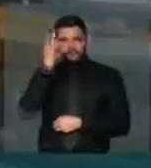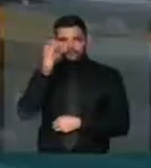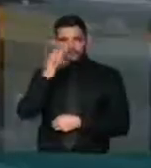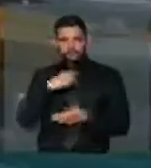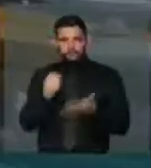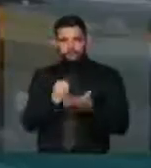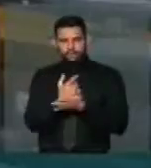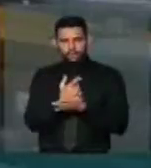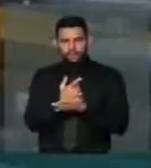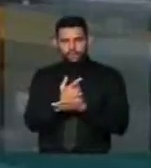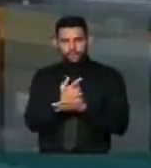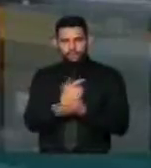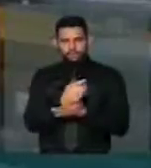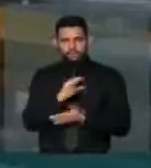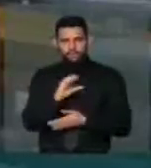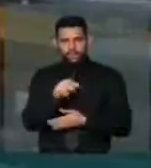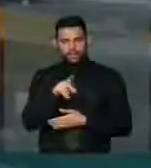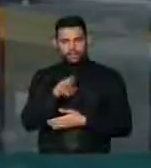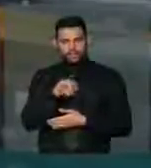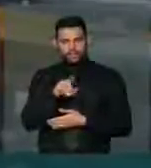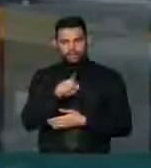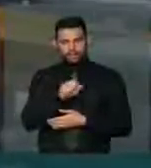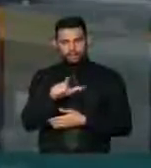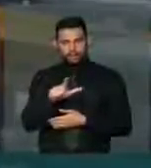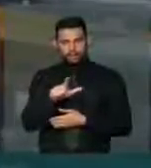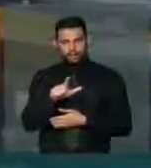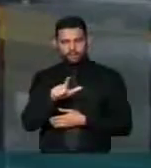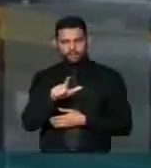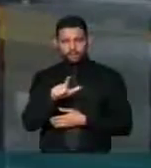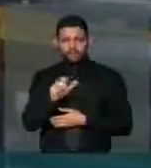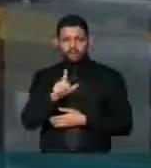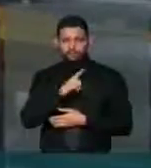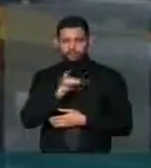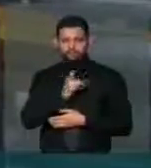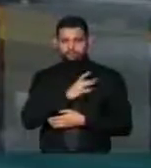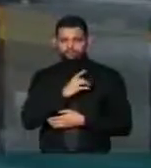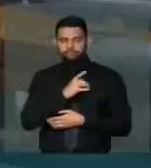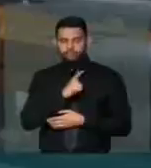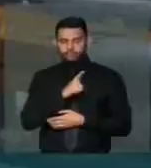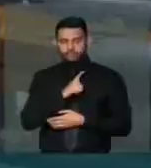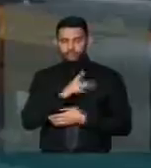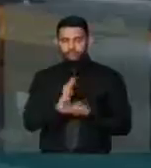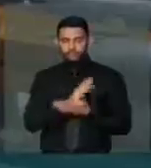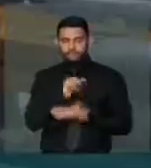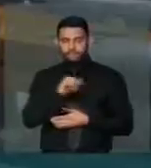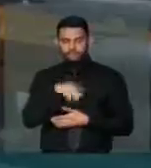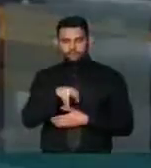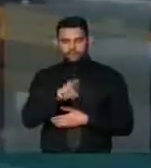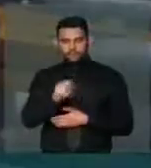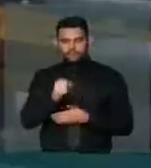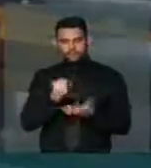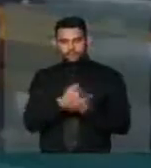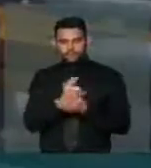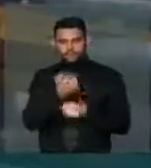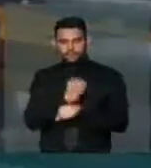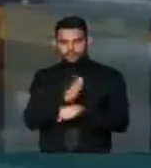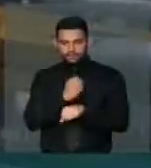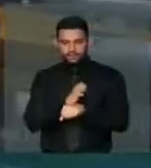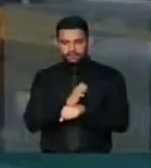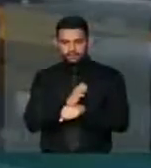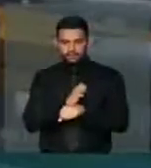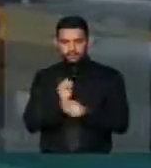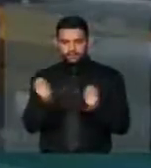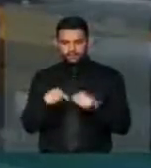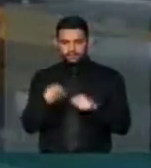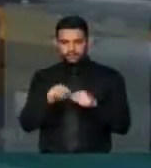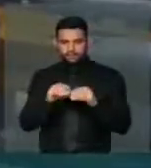da importação do canabidiol. Ainda existe a situação do ICMS que é cobrado pelos Estados e